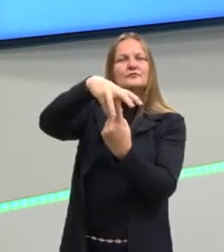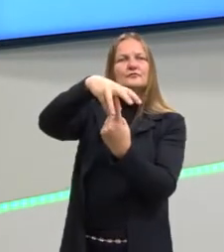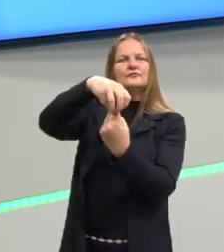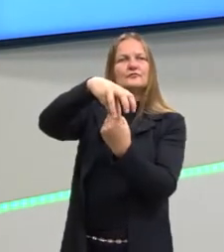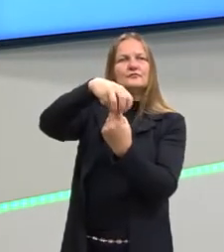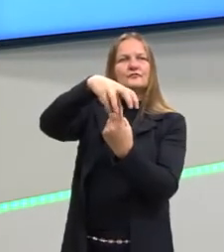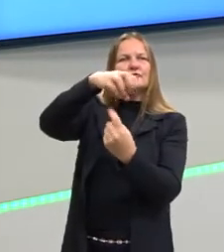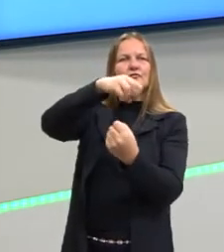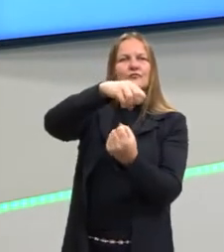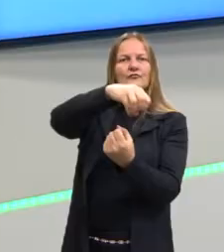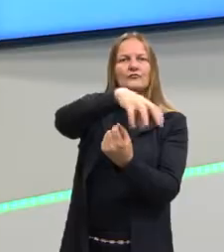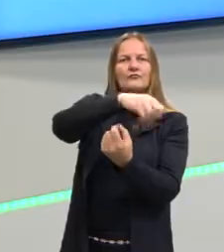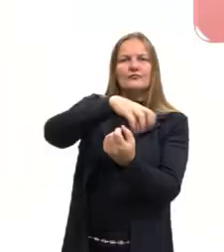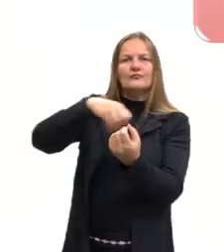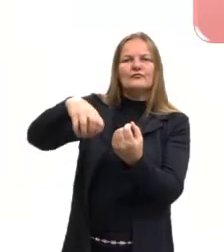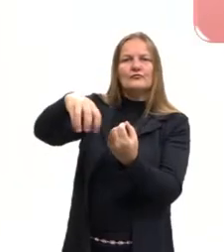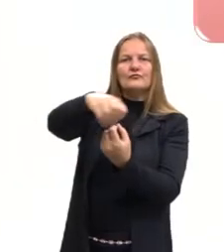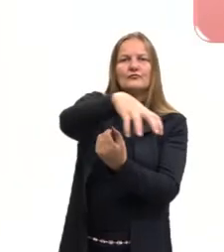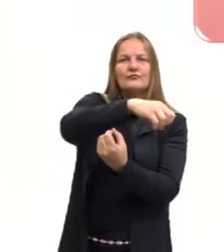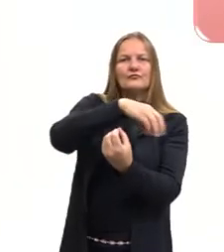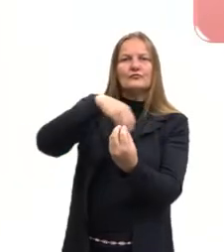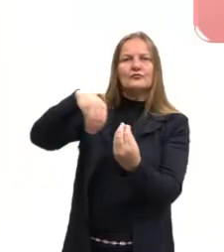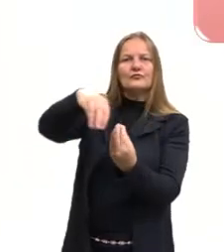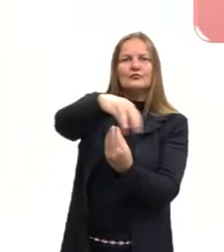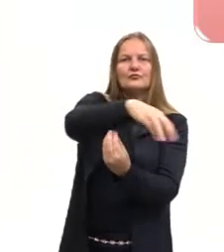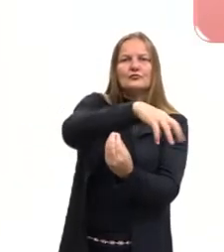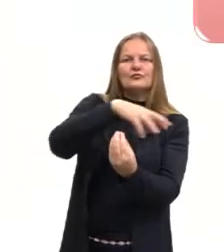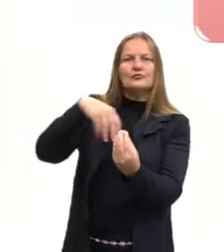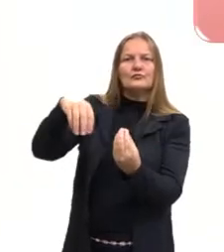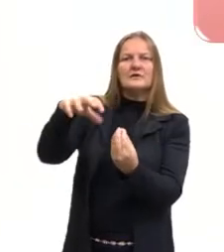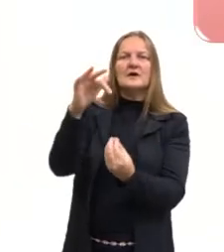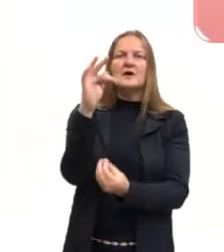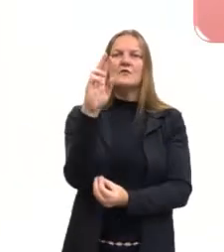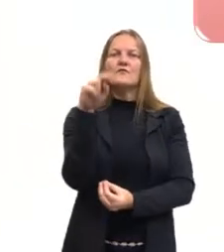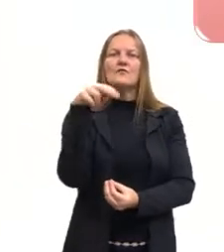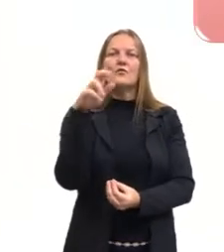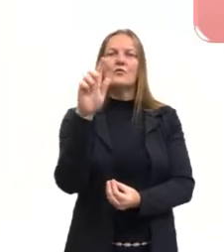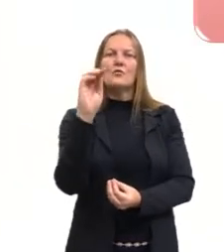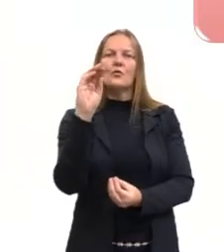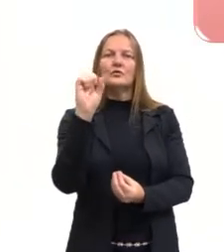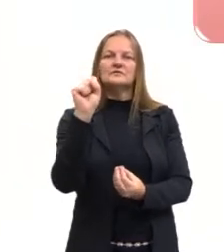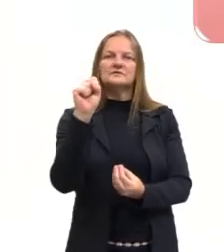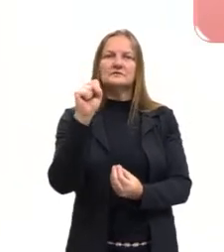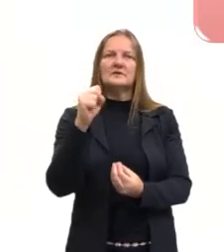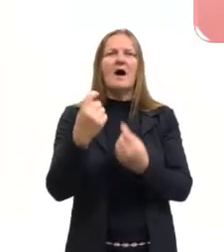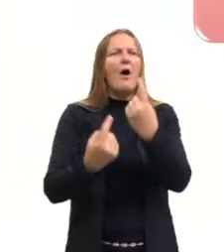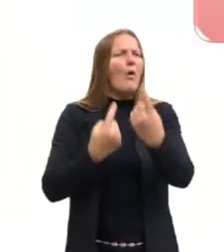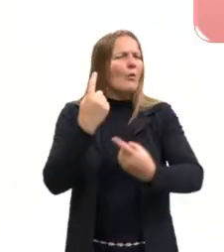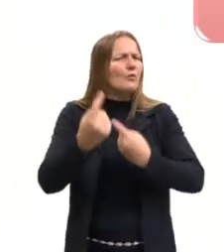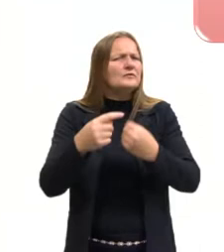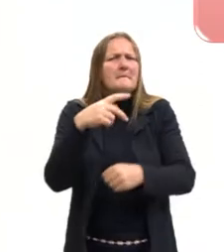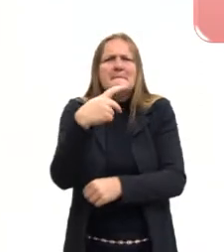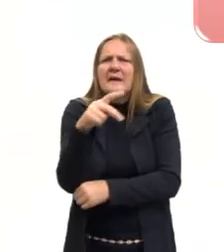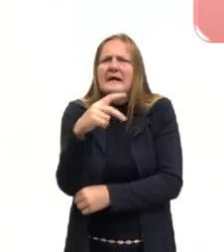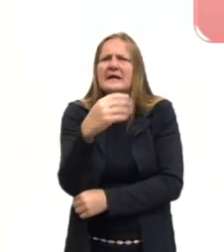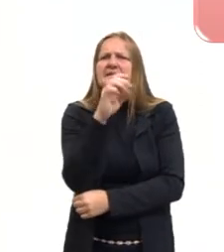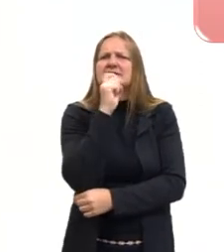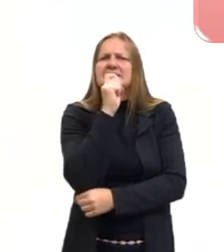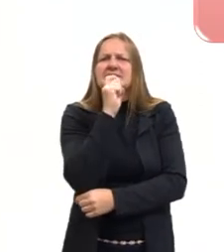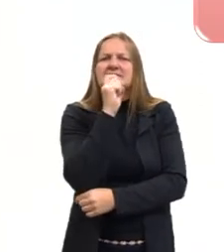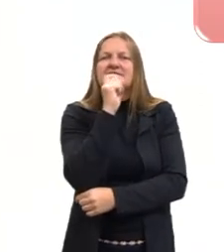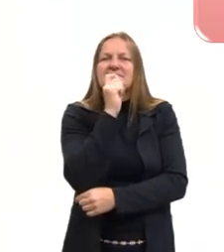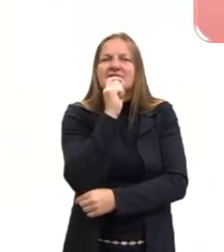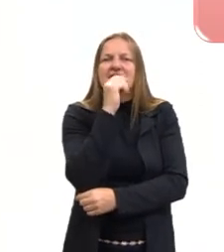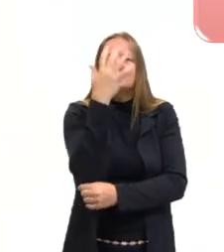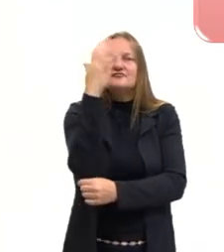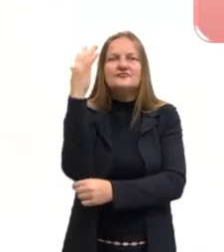E tem espécies também que parecem muito com plantas. Vocês vão vê-las assim, vocês conhecem até algumas. Vocês